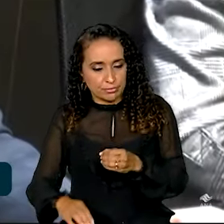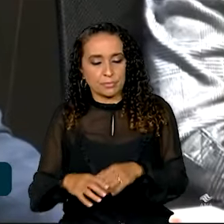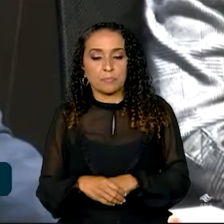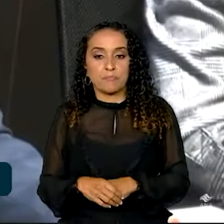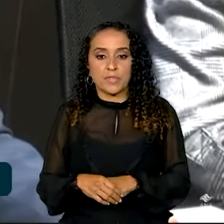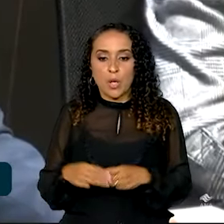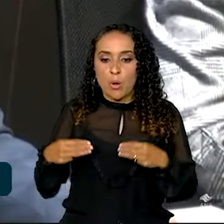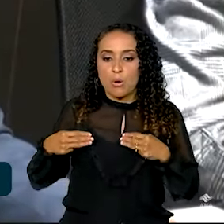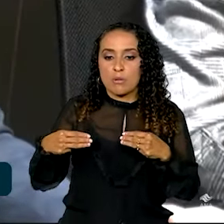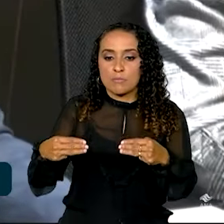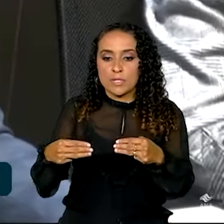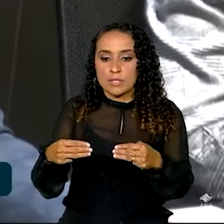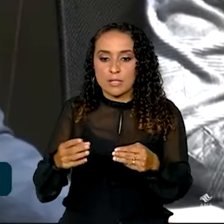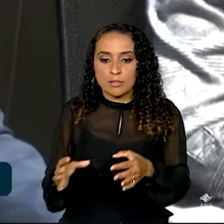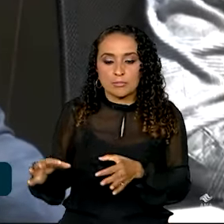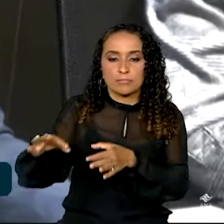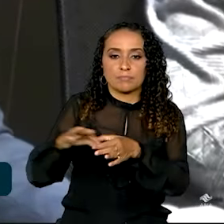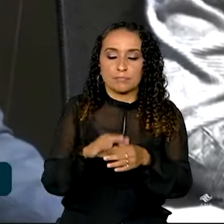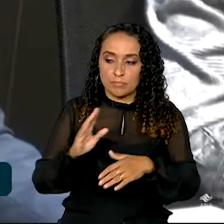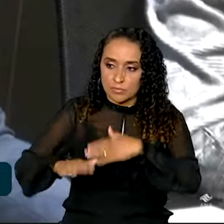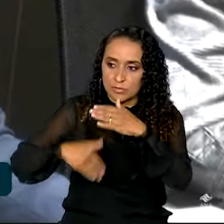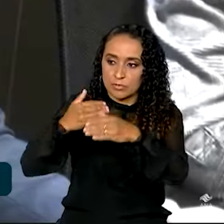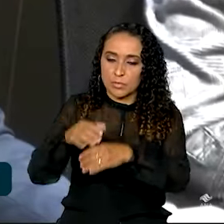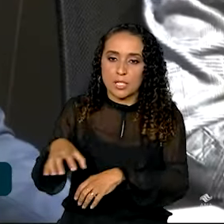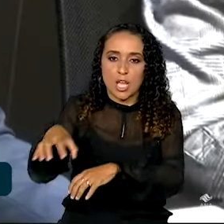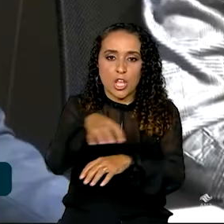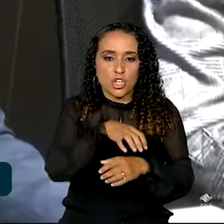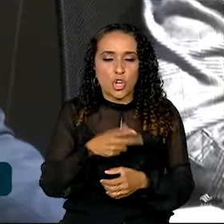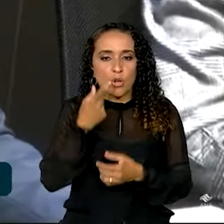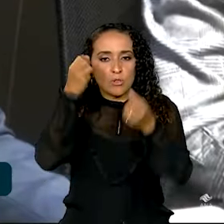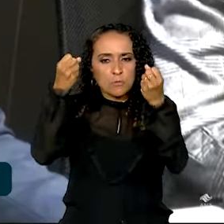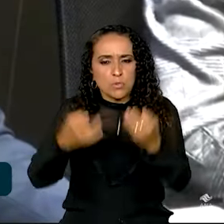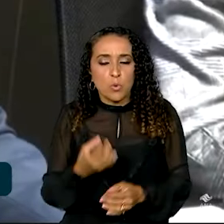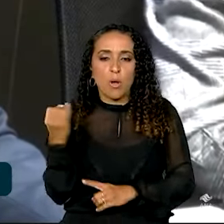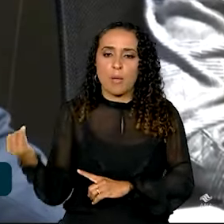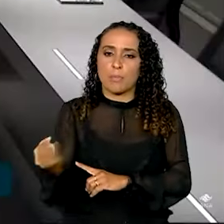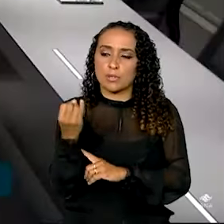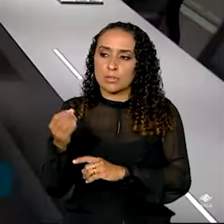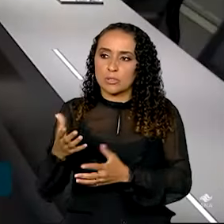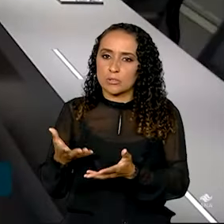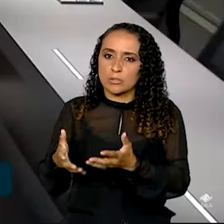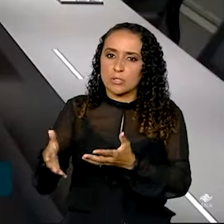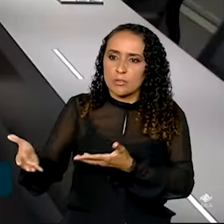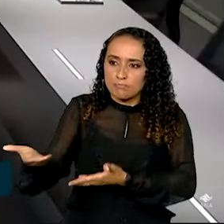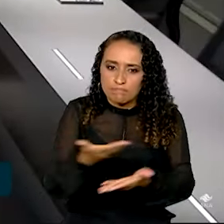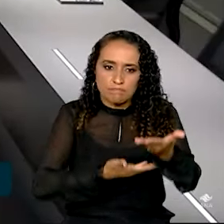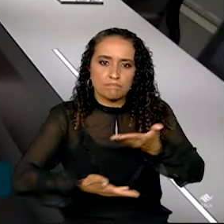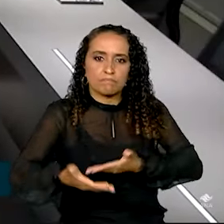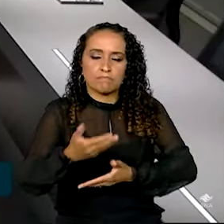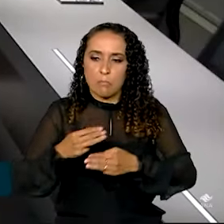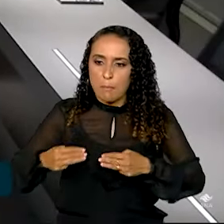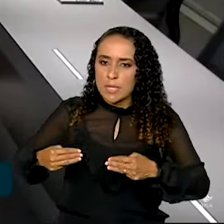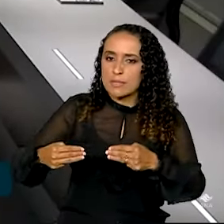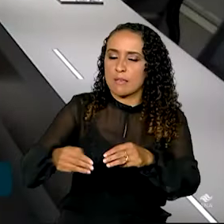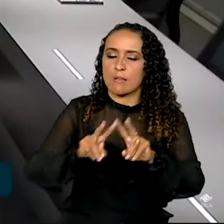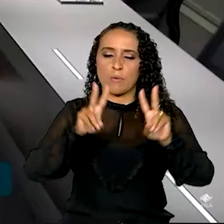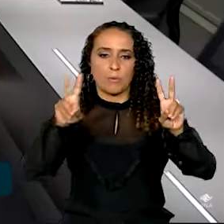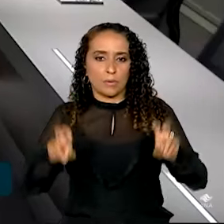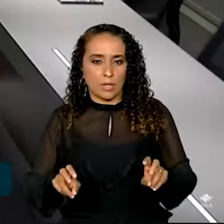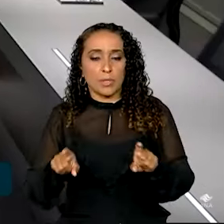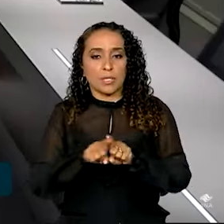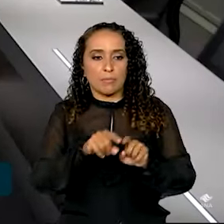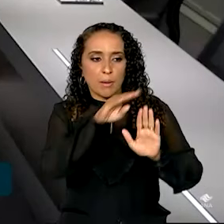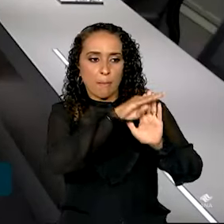da Integração e do Desenvolvimento Regional falou sobre a importância do envolvimento de vários ministérios com o tema e o